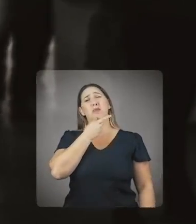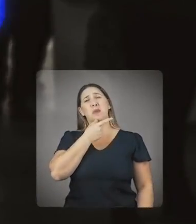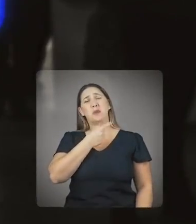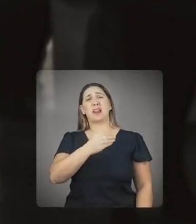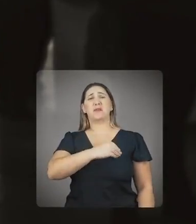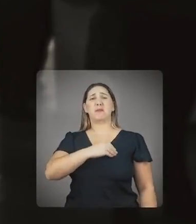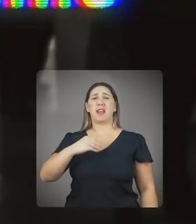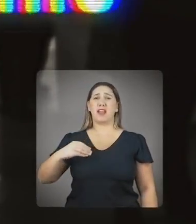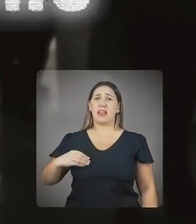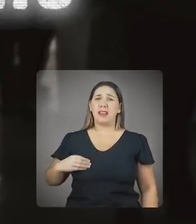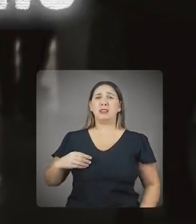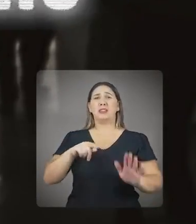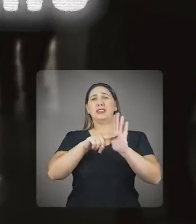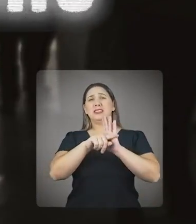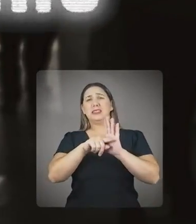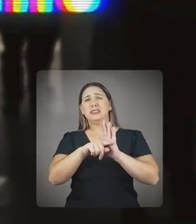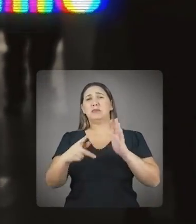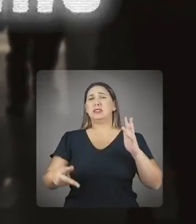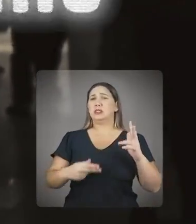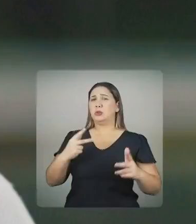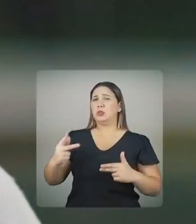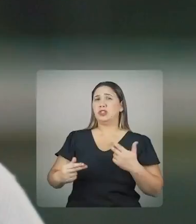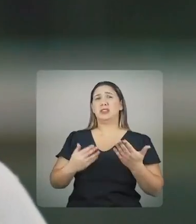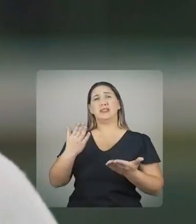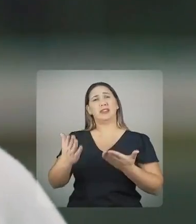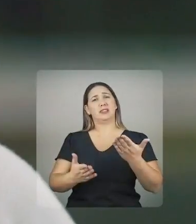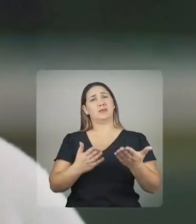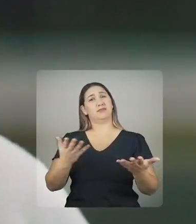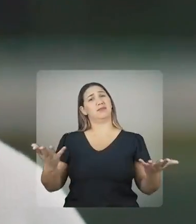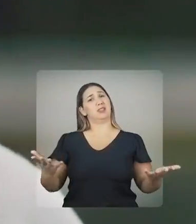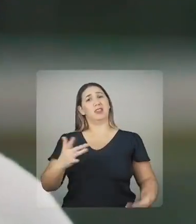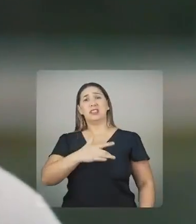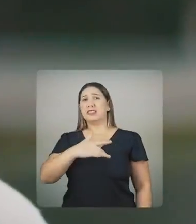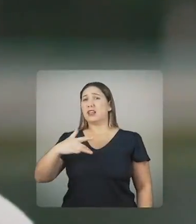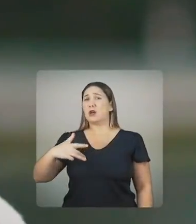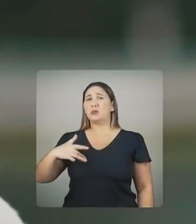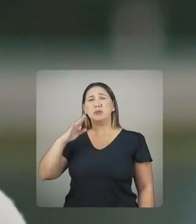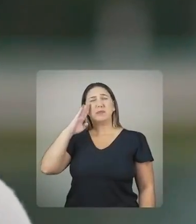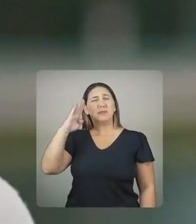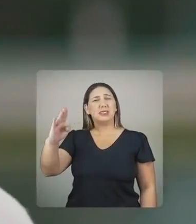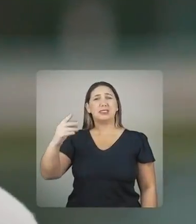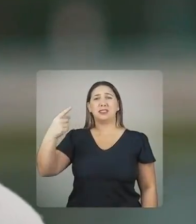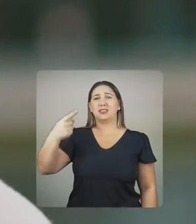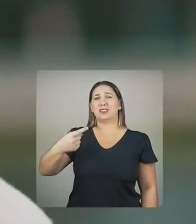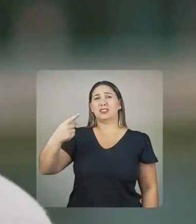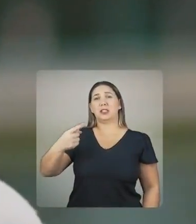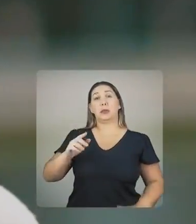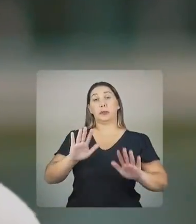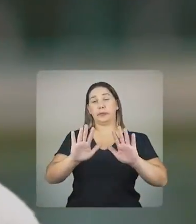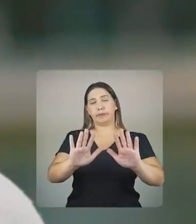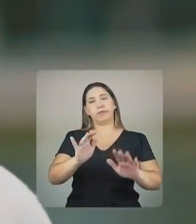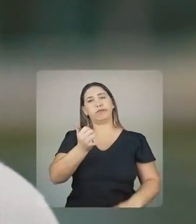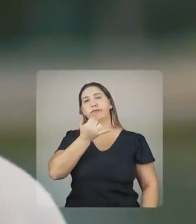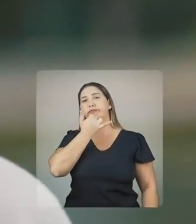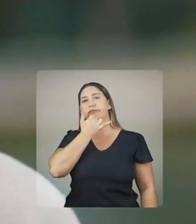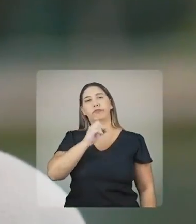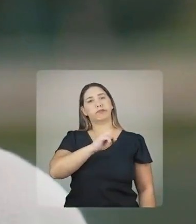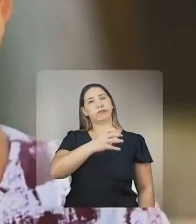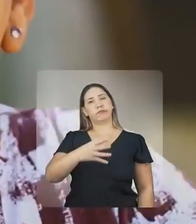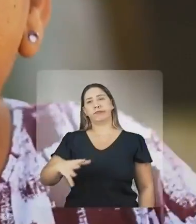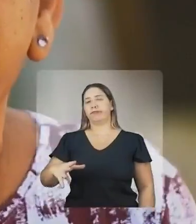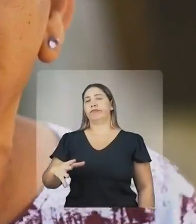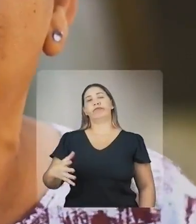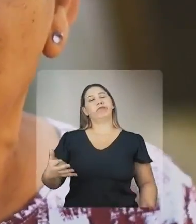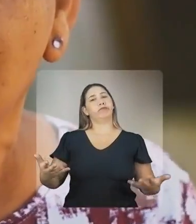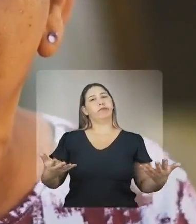consultas, exames e cirurgias. A saúde vem em primeiro lugar, mas isso não está acontecendo na nossa cidade.